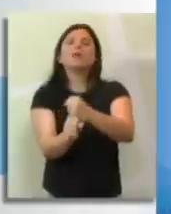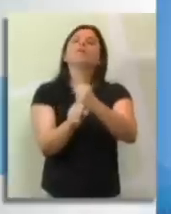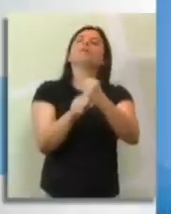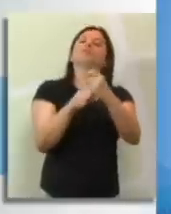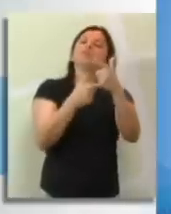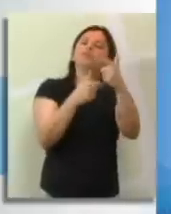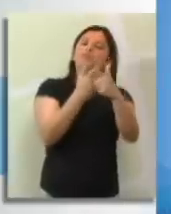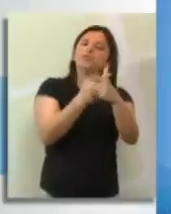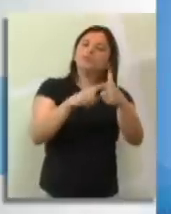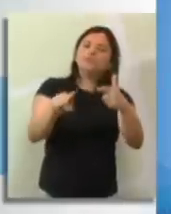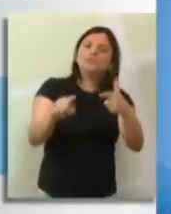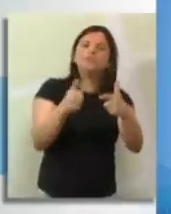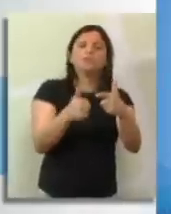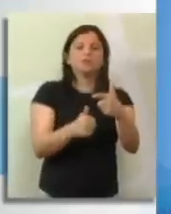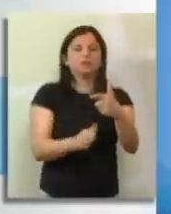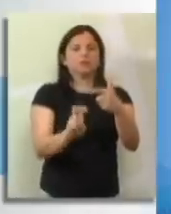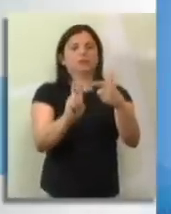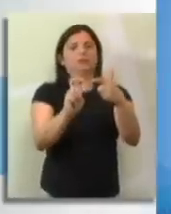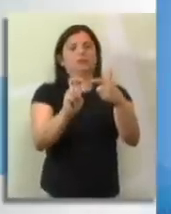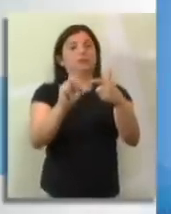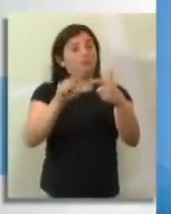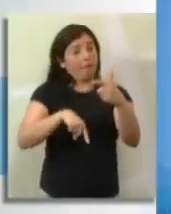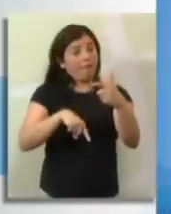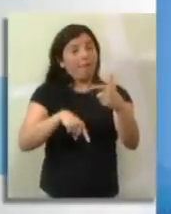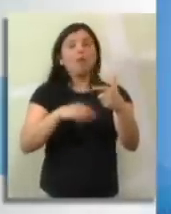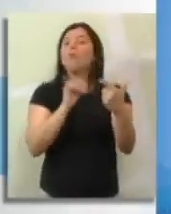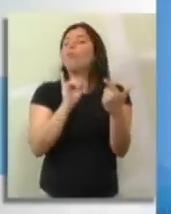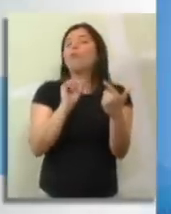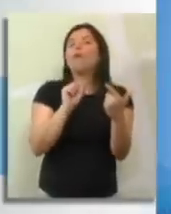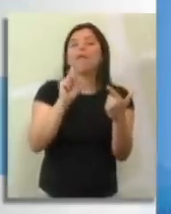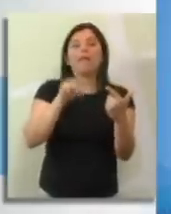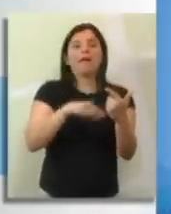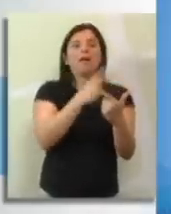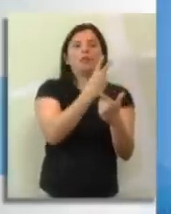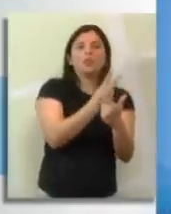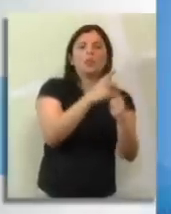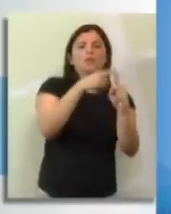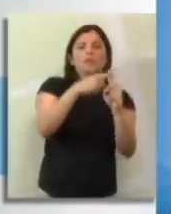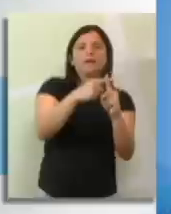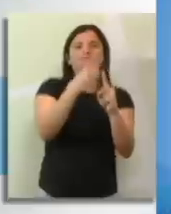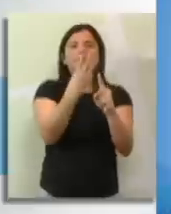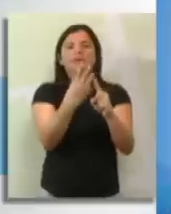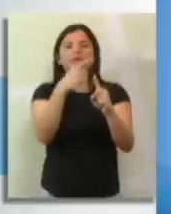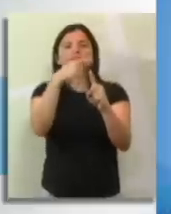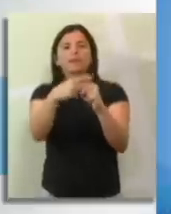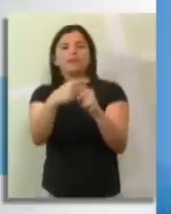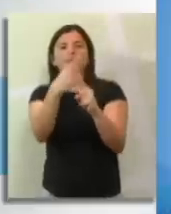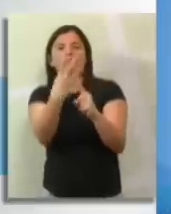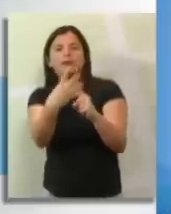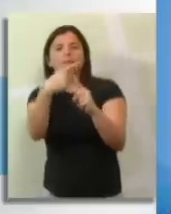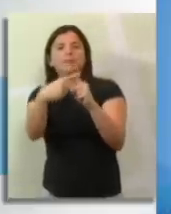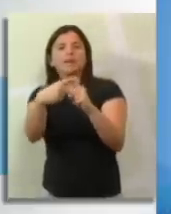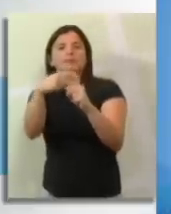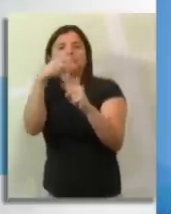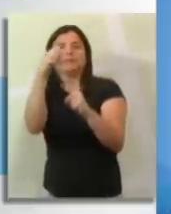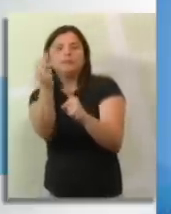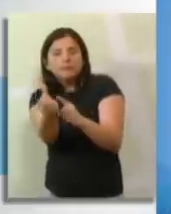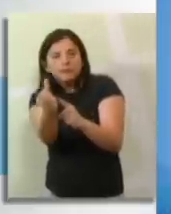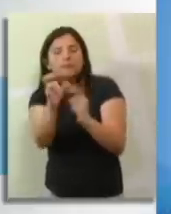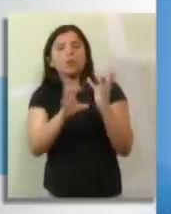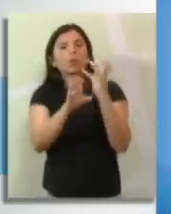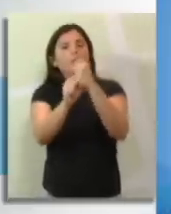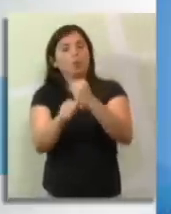bimestre. Tudo isso dividido por 15, que é a soma dos pesos. Isso dá 18 mais 25,5,